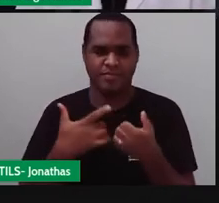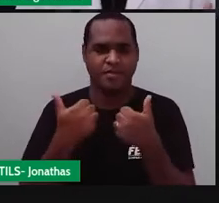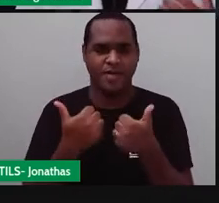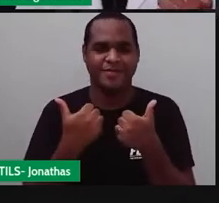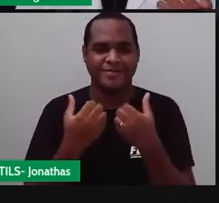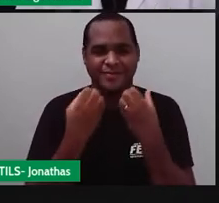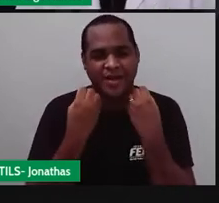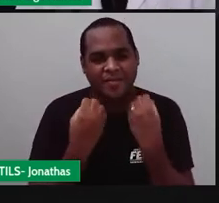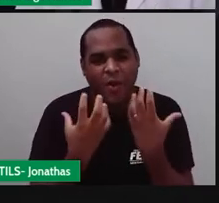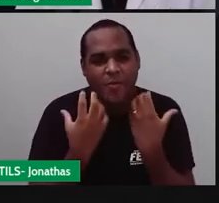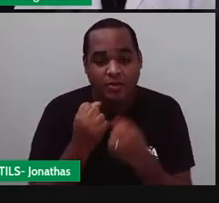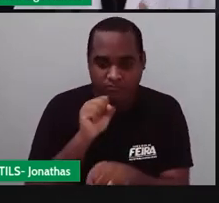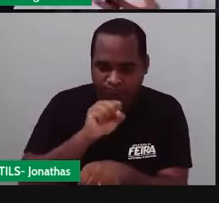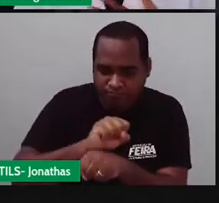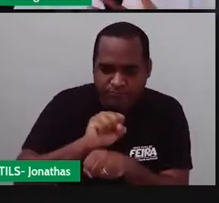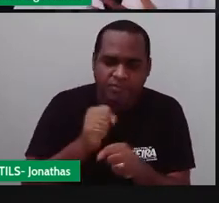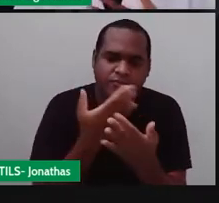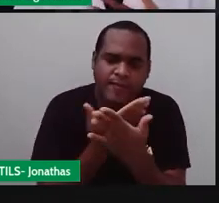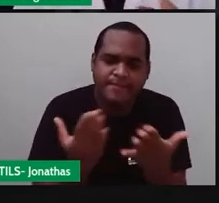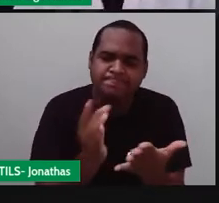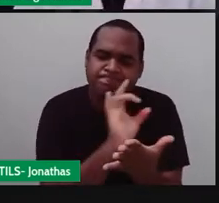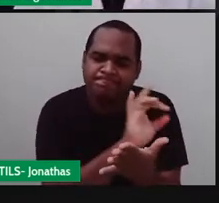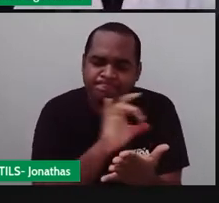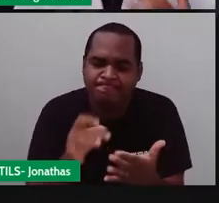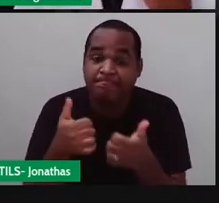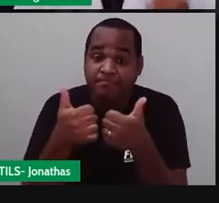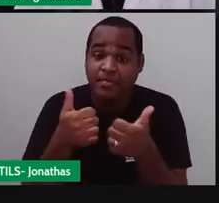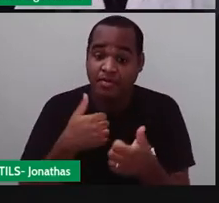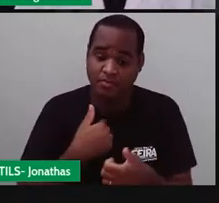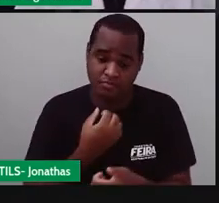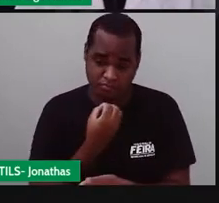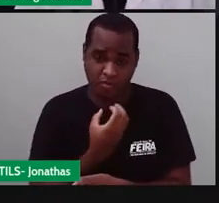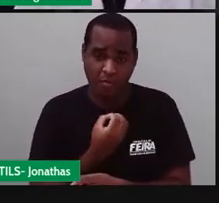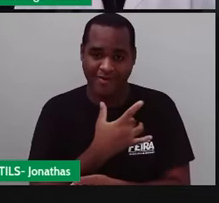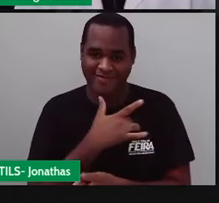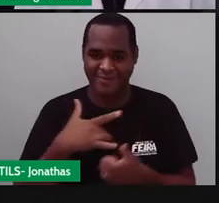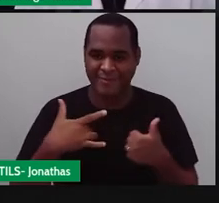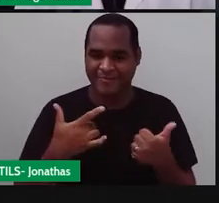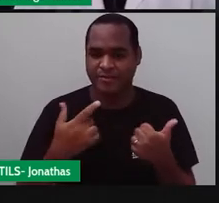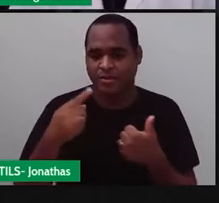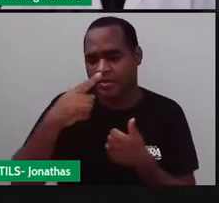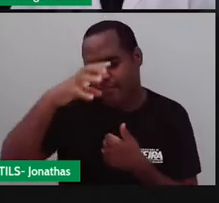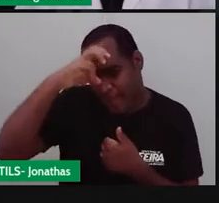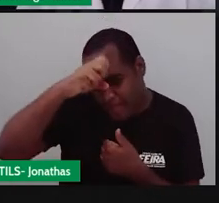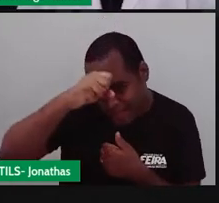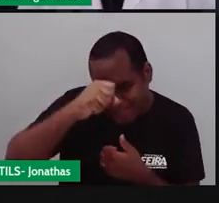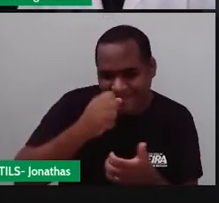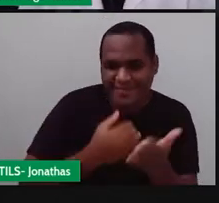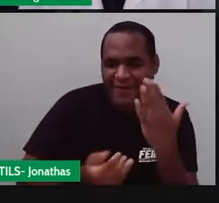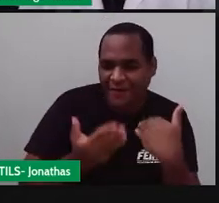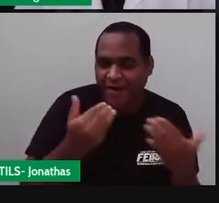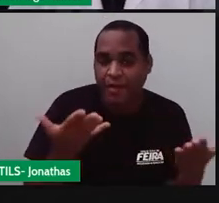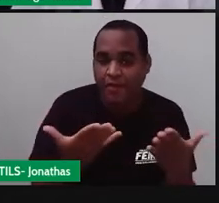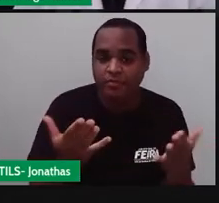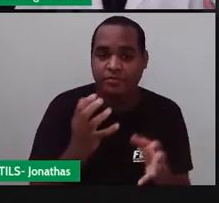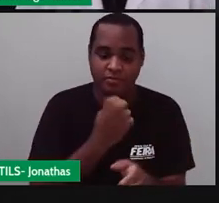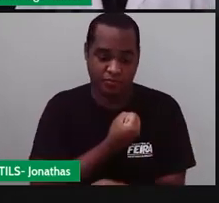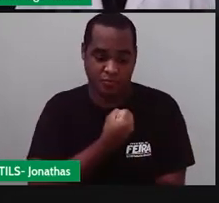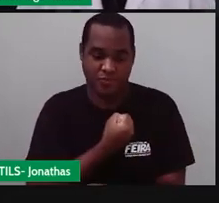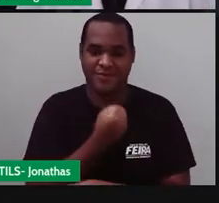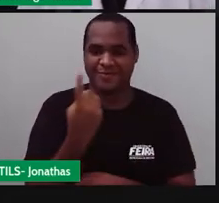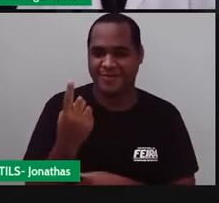Bom, eu espero que sim. Tudo bem comigo? Vamos lá, vamos aprender, porque essa é a aula de número